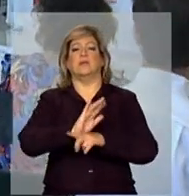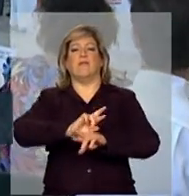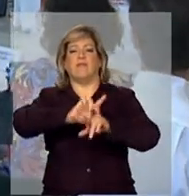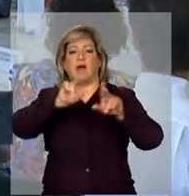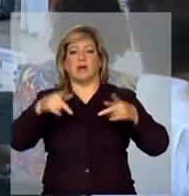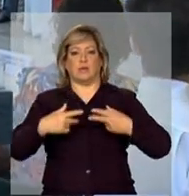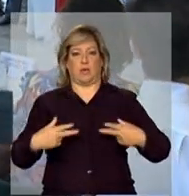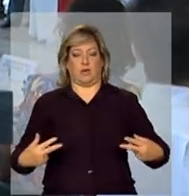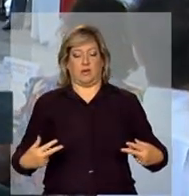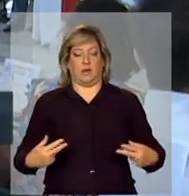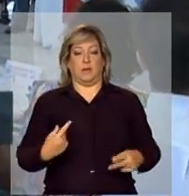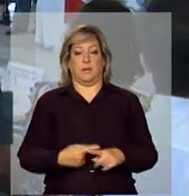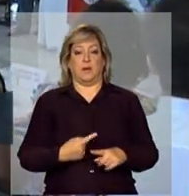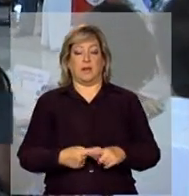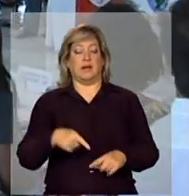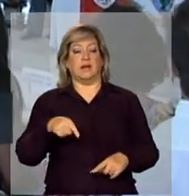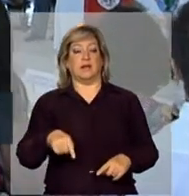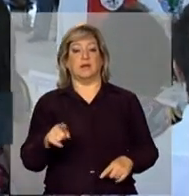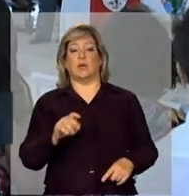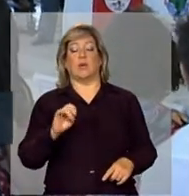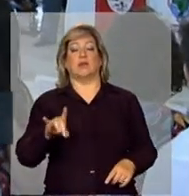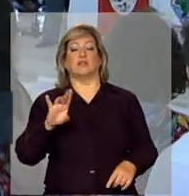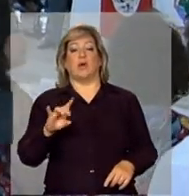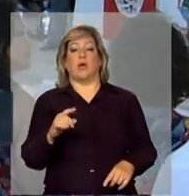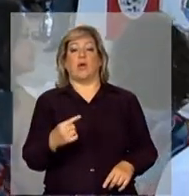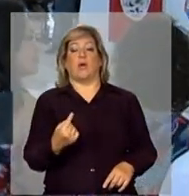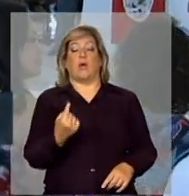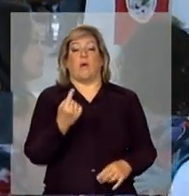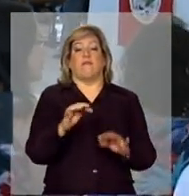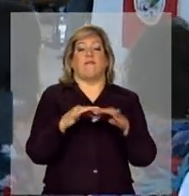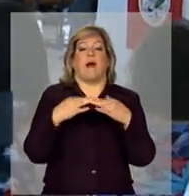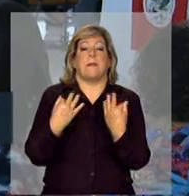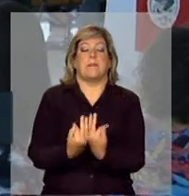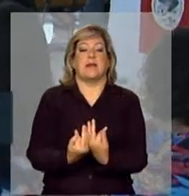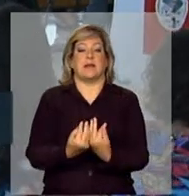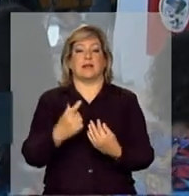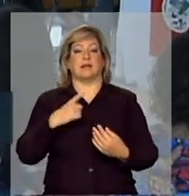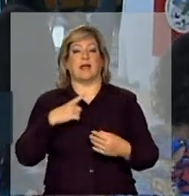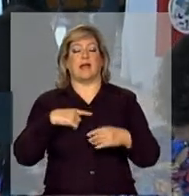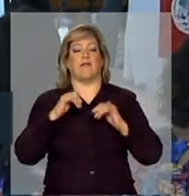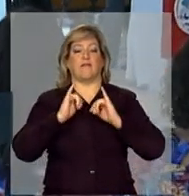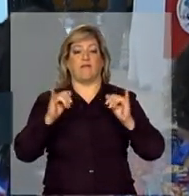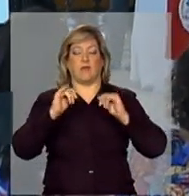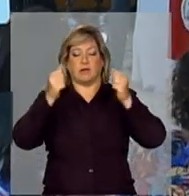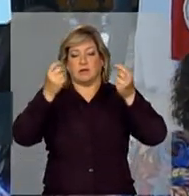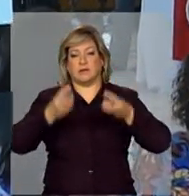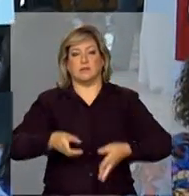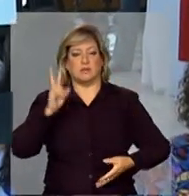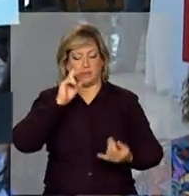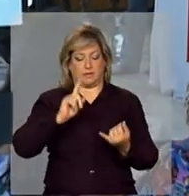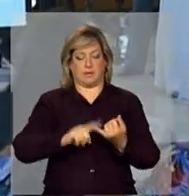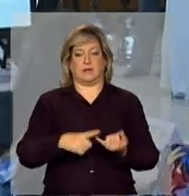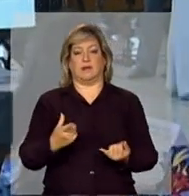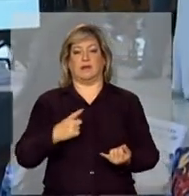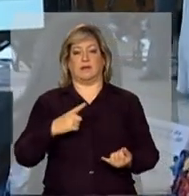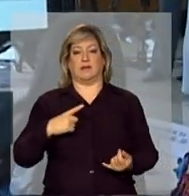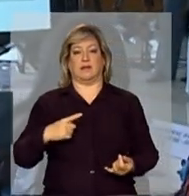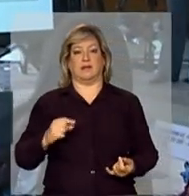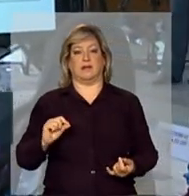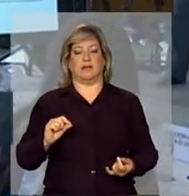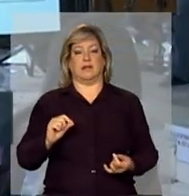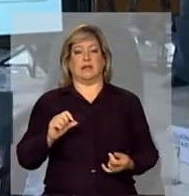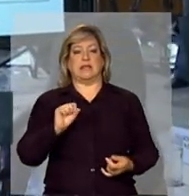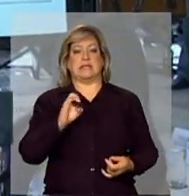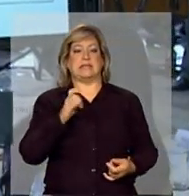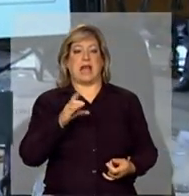não só de uma responsável, de uma família onde nós temos vários dados, como informações de todos, informações de